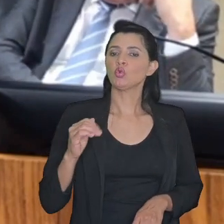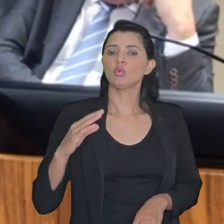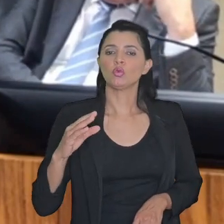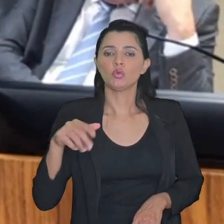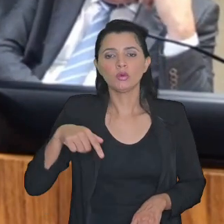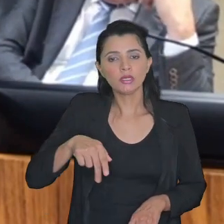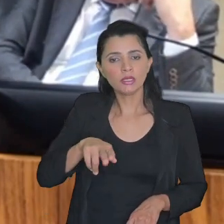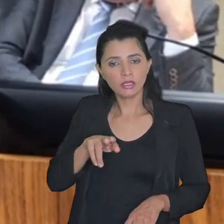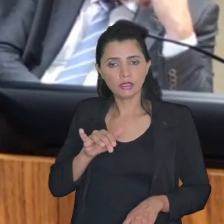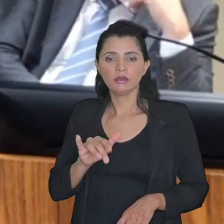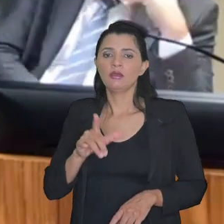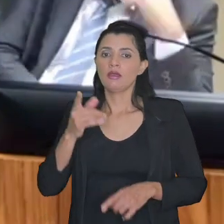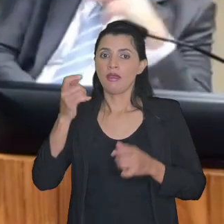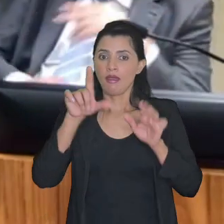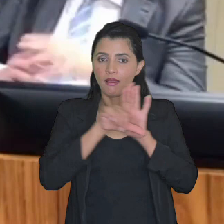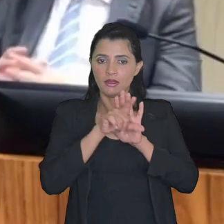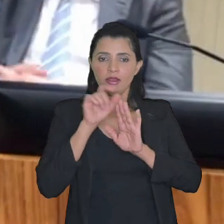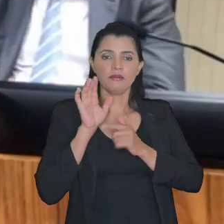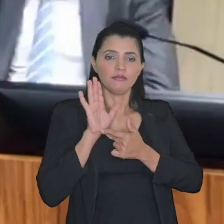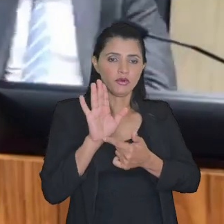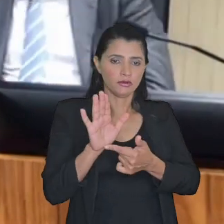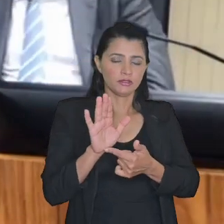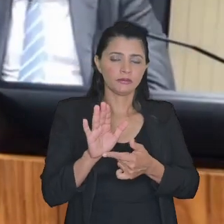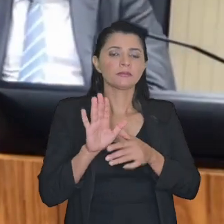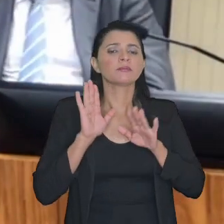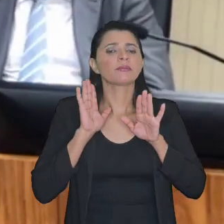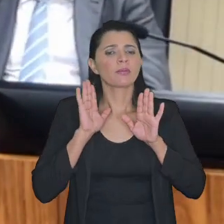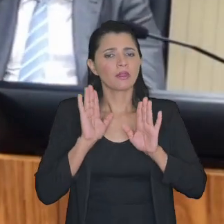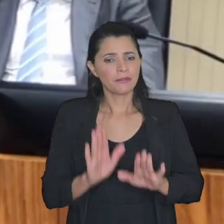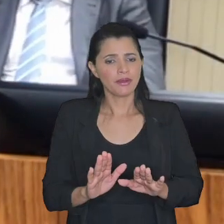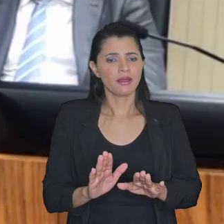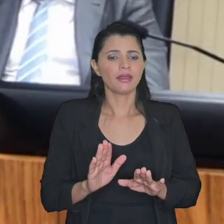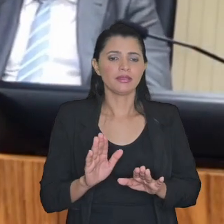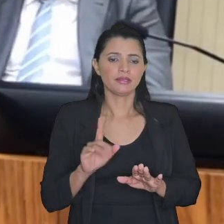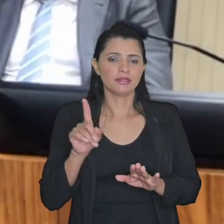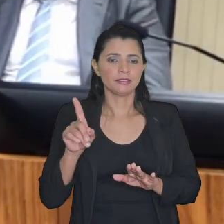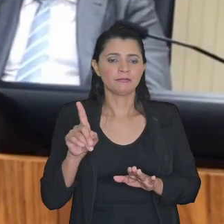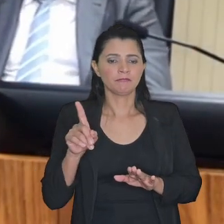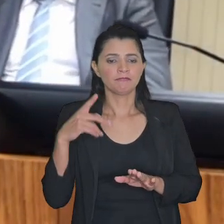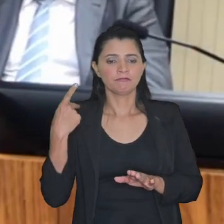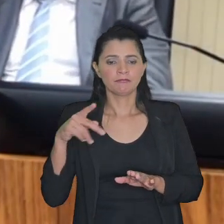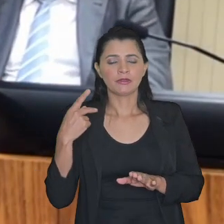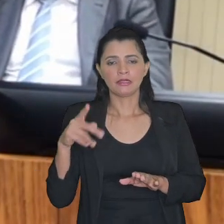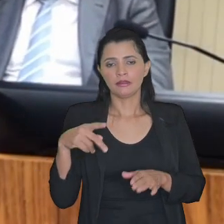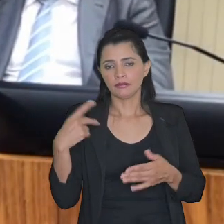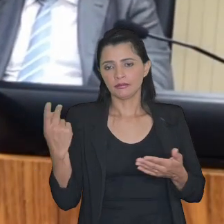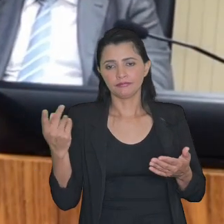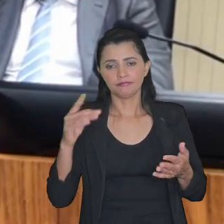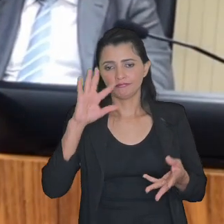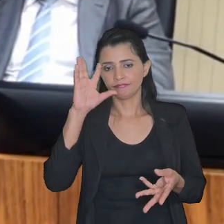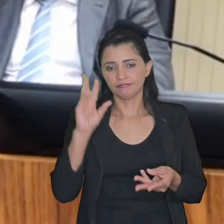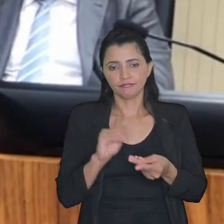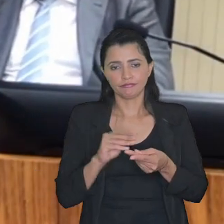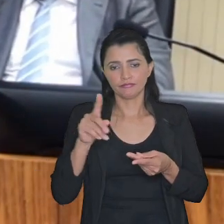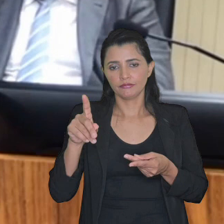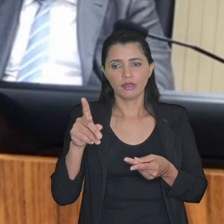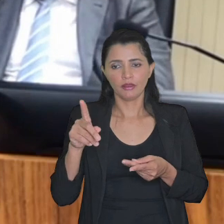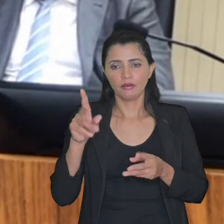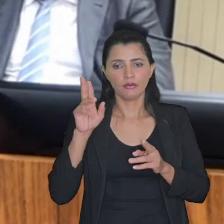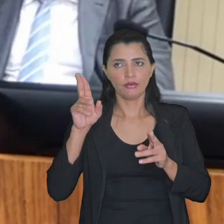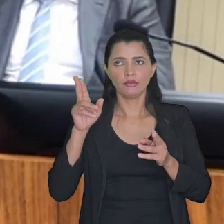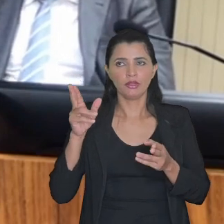diz agora o o o espírito beligerante que naturalmente